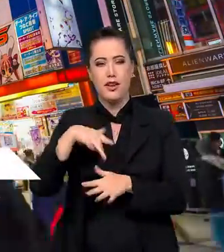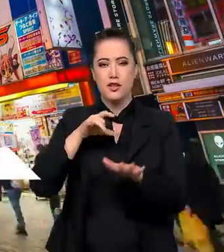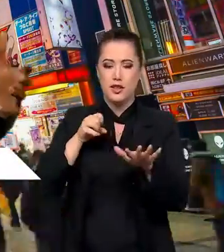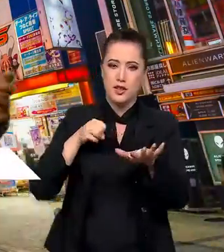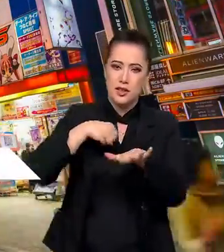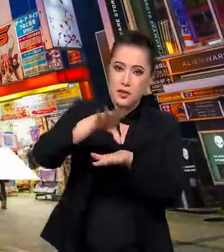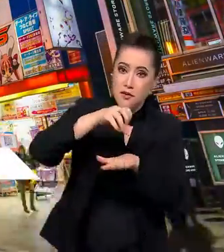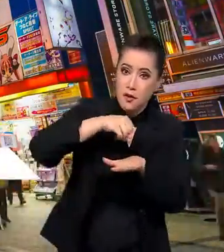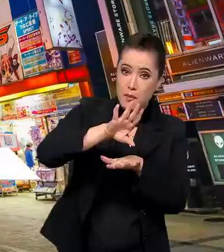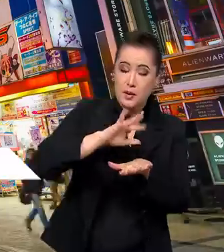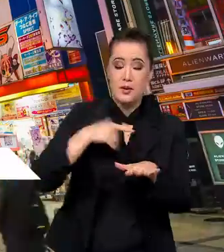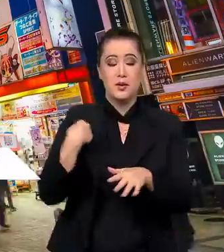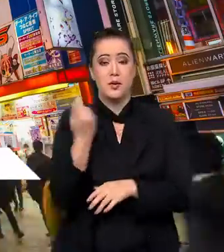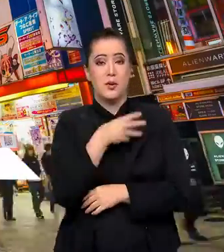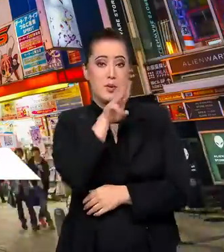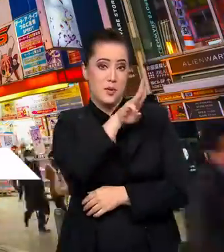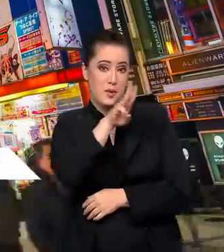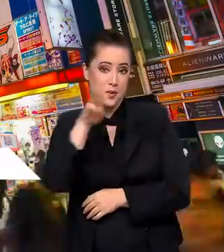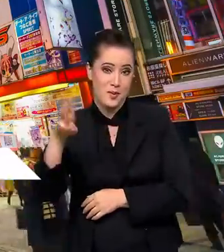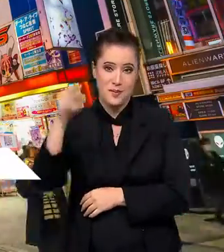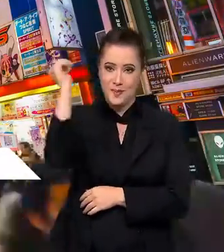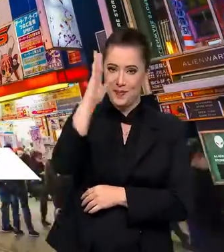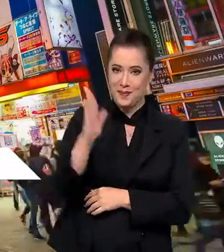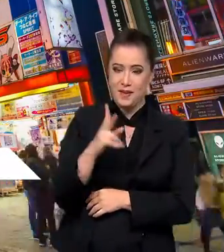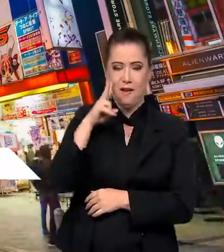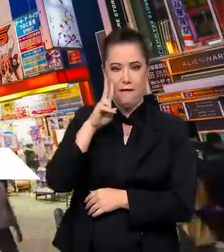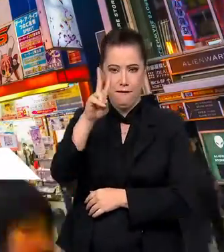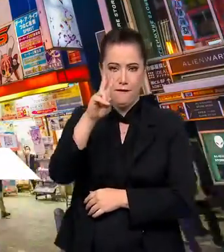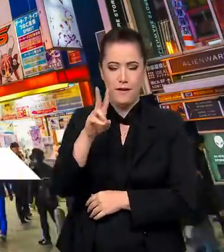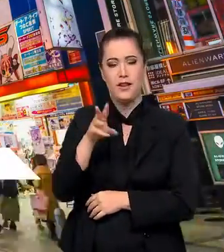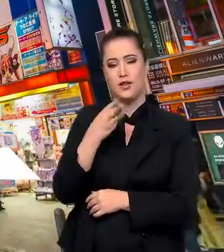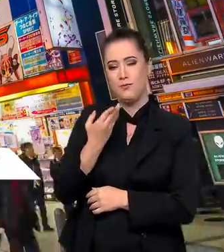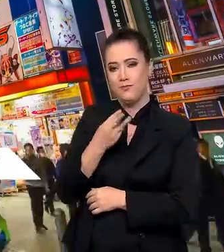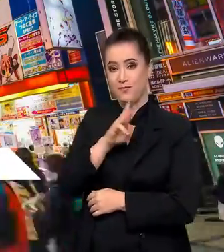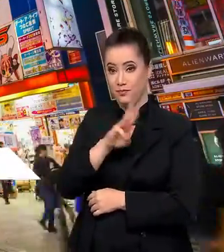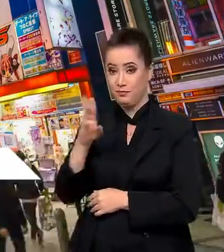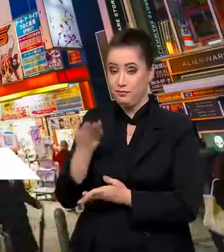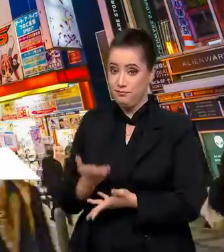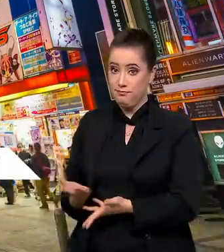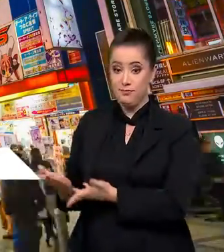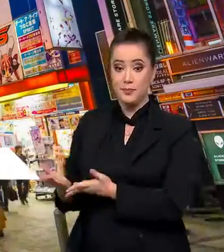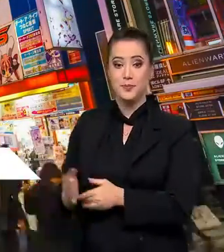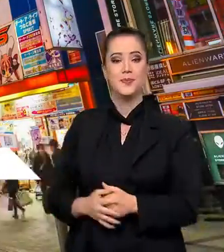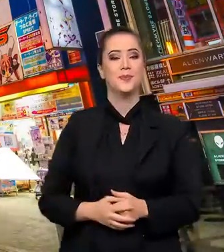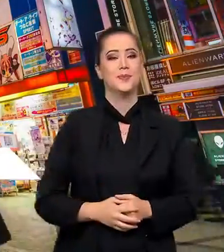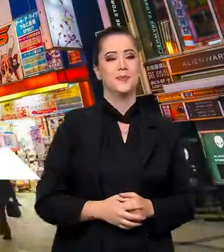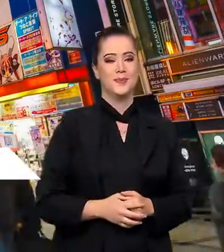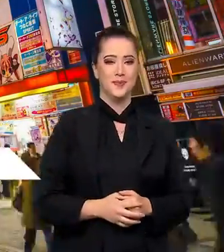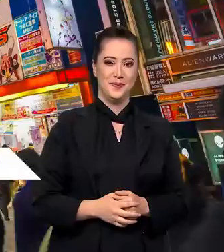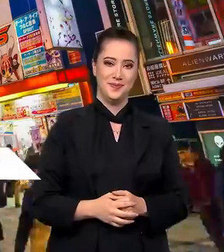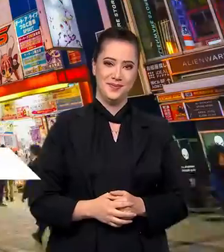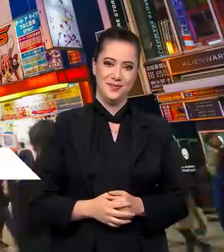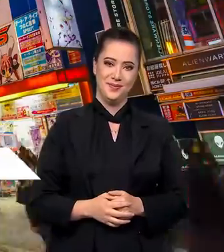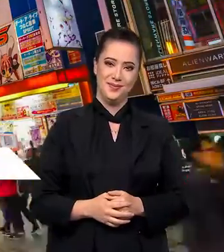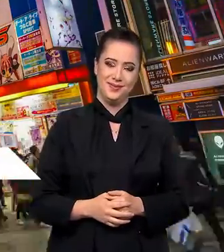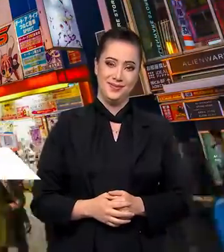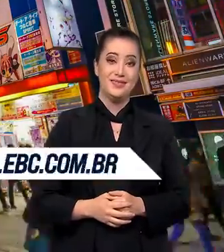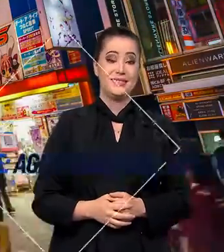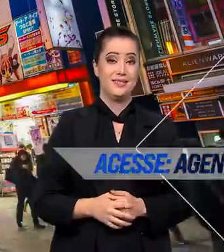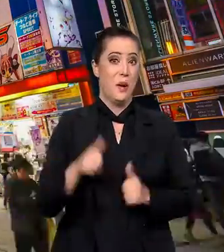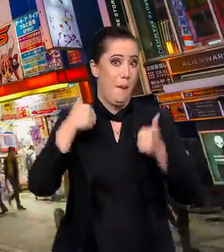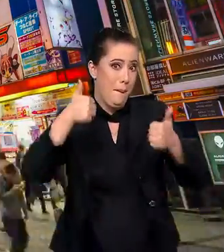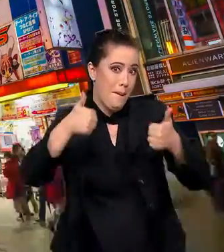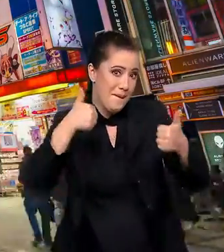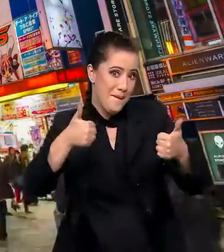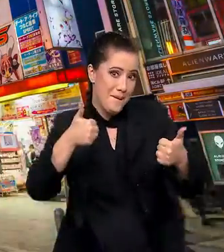ficar muito bem informado no nosso site da Agência Brasil. Anota o endereço aí, agenciabrasil.ebc.com